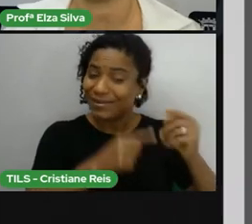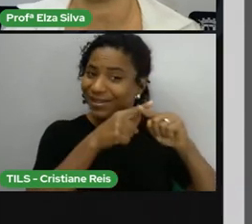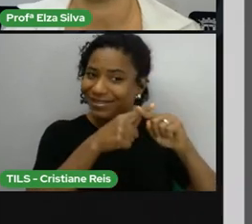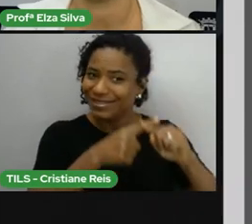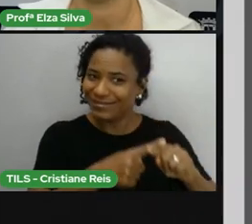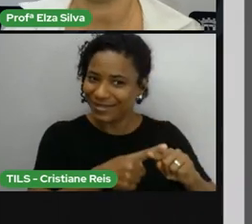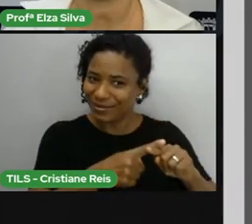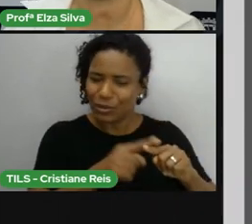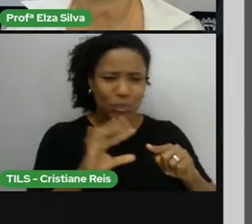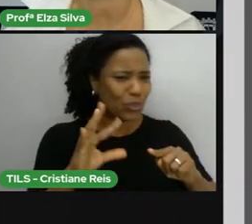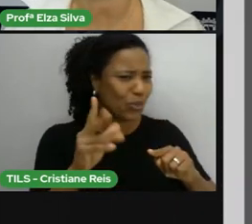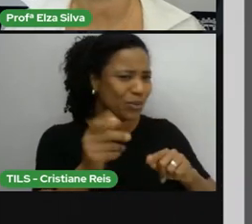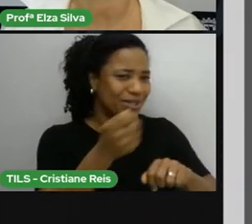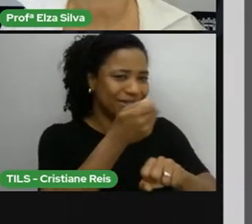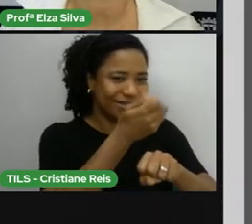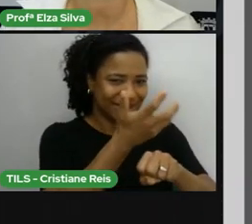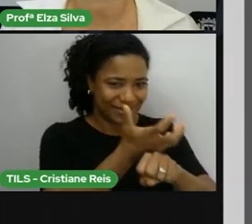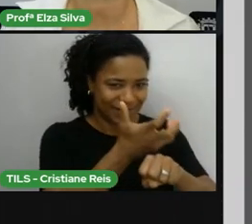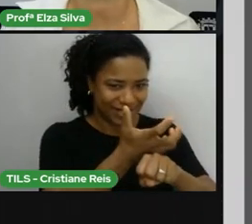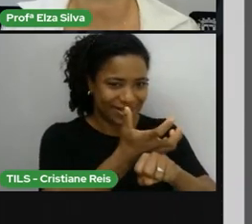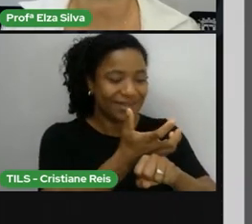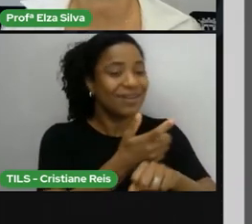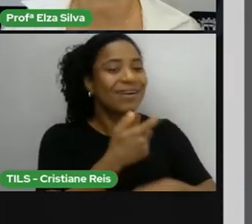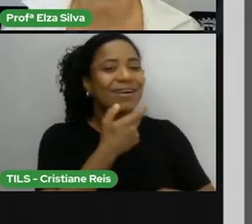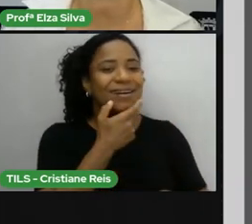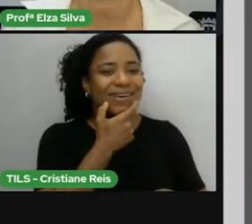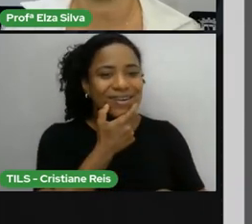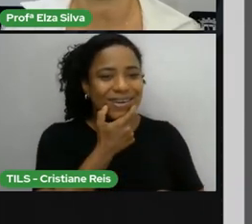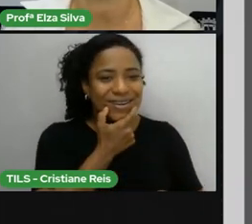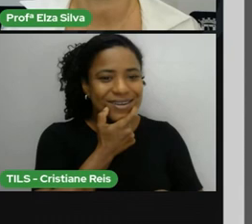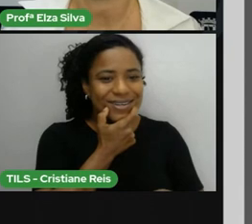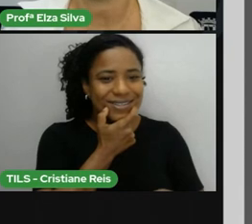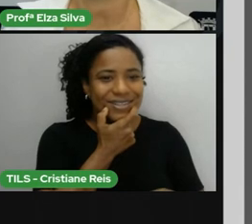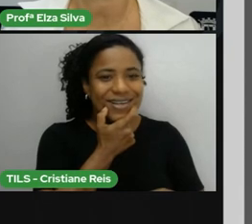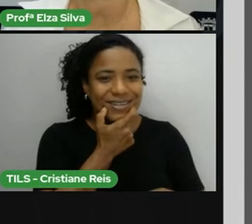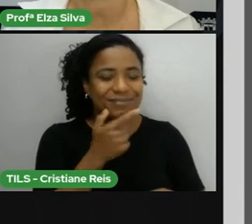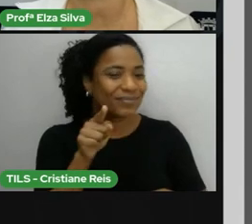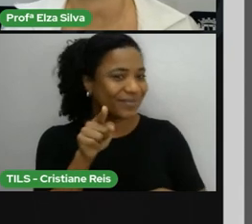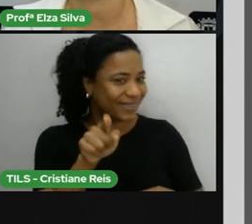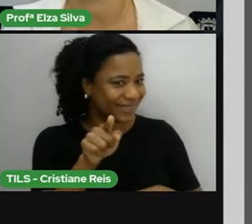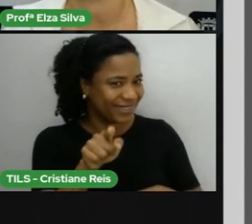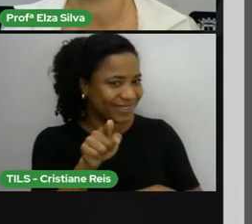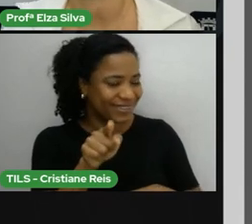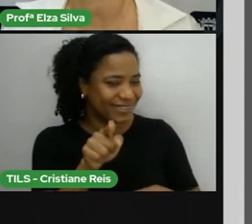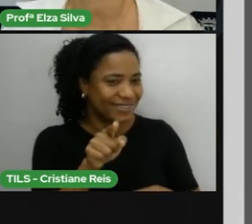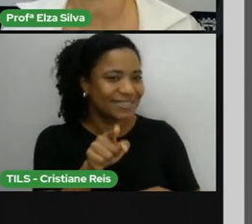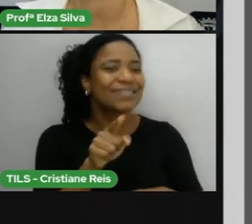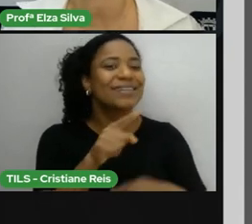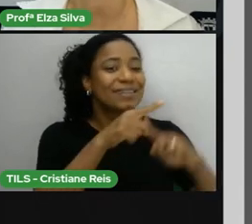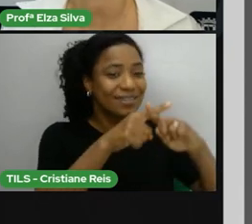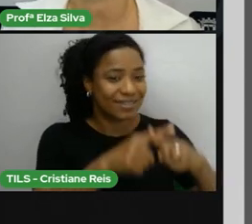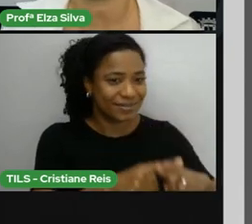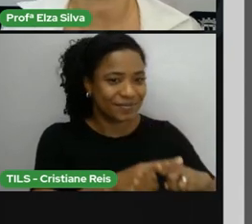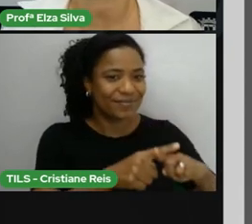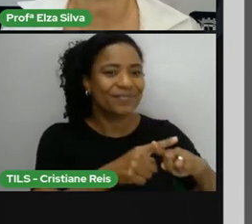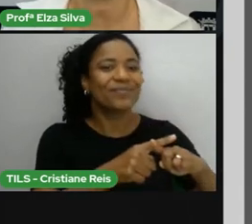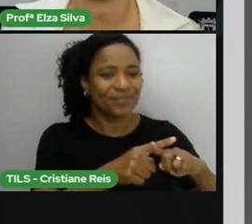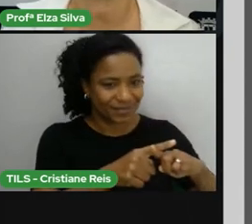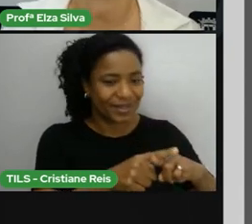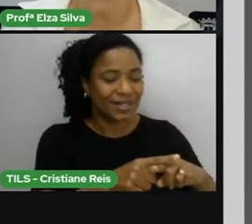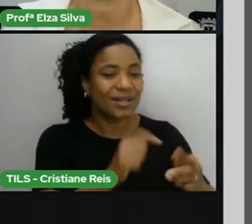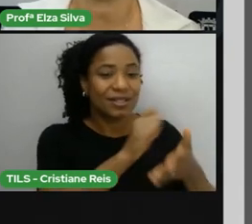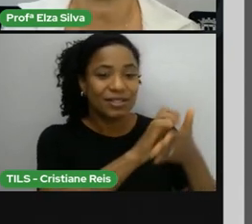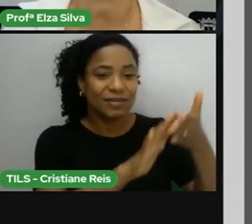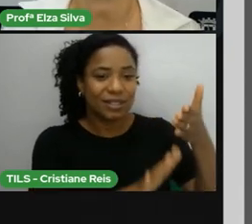disciplinas e lá no campo da língua inglesa vocês vão encontrar este desafio que visa explorar um